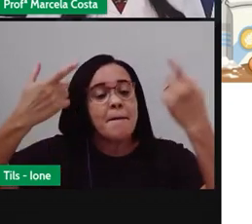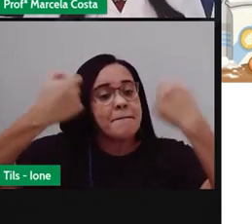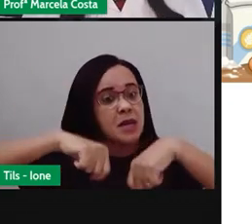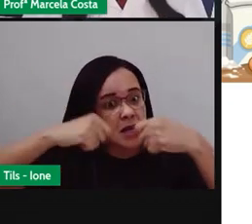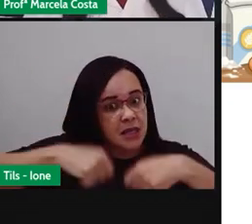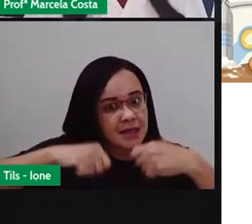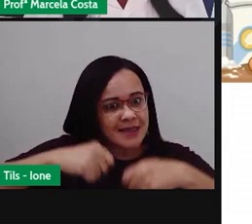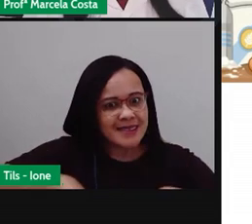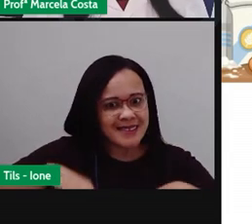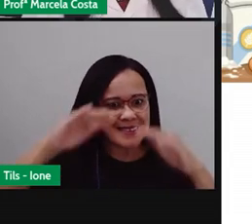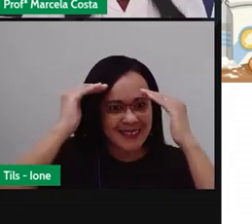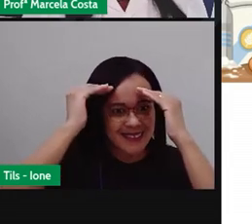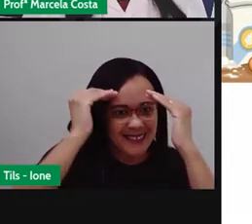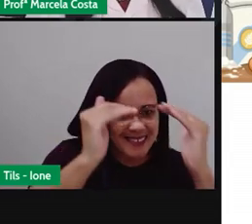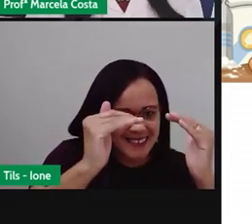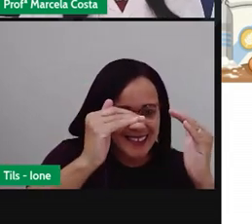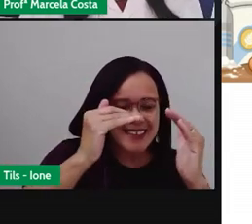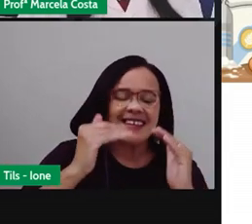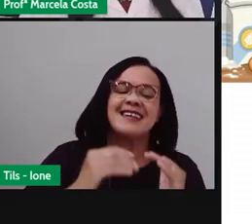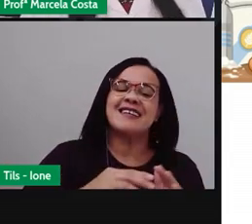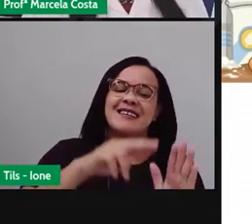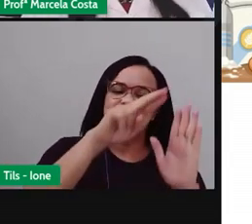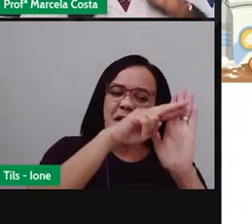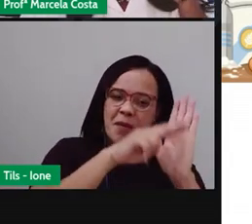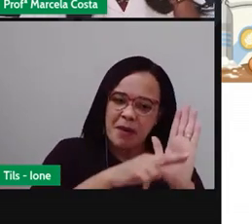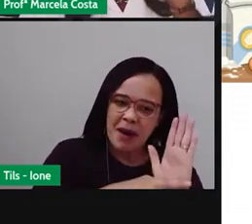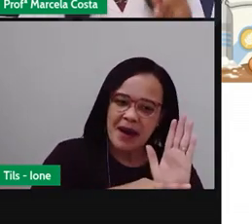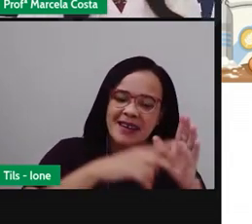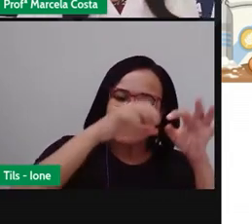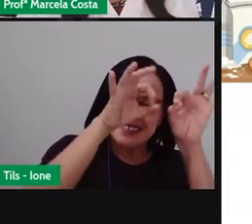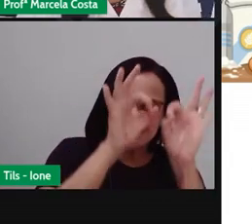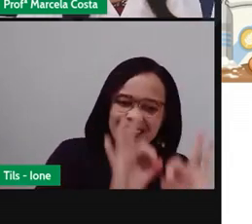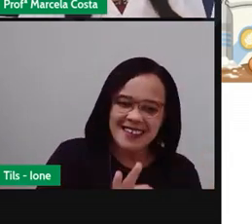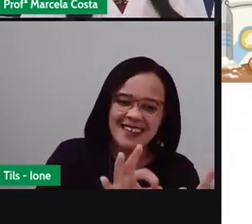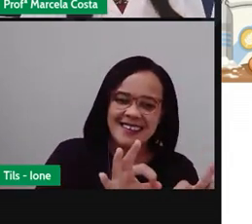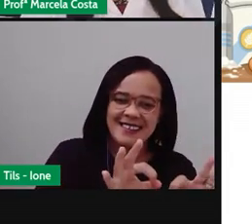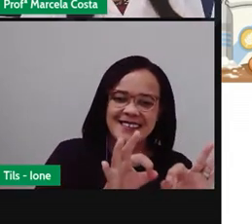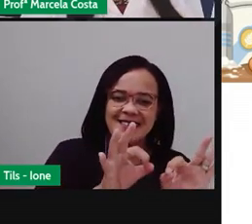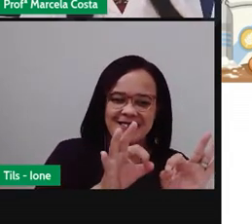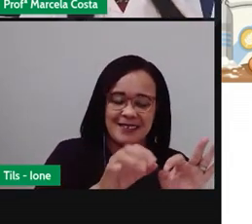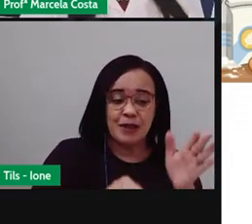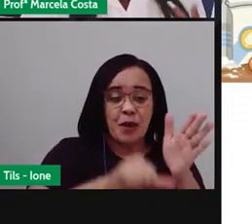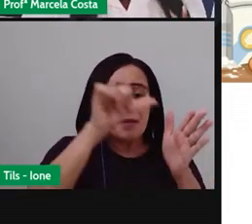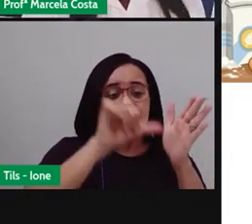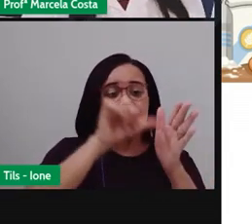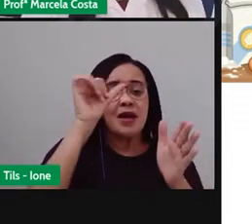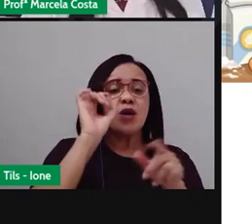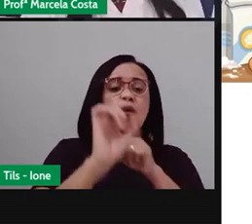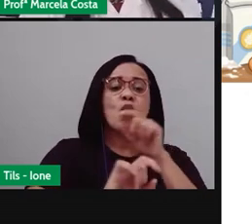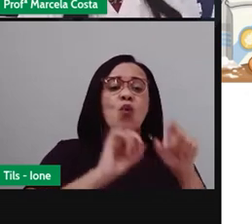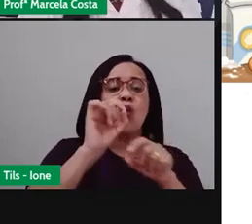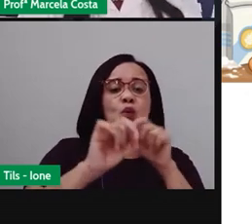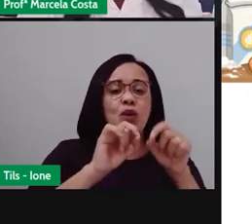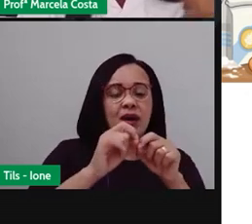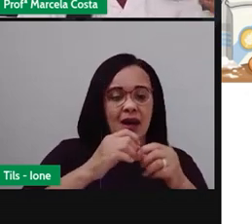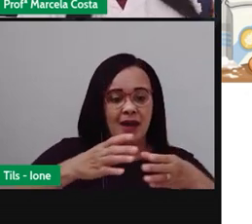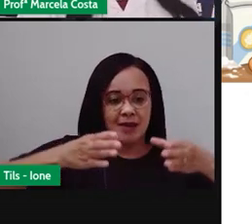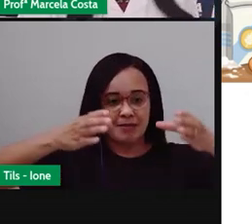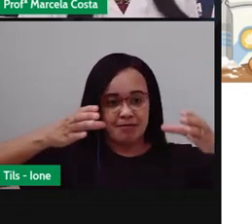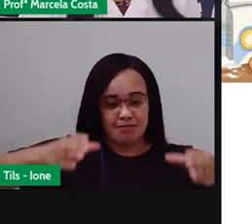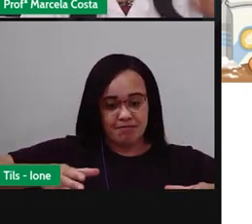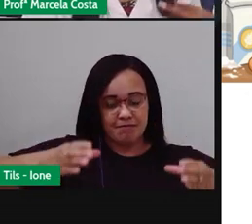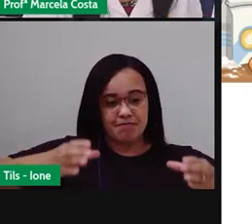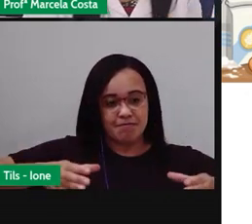sequência. Então, aqui nessa receita mostra pra gente que o primeiro passo a ser feito é uma tigela